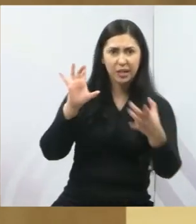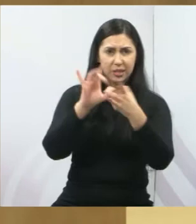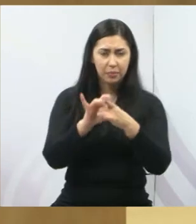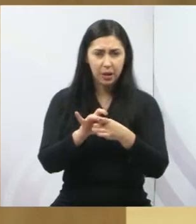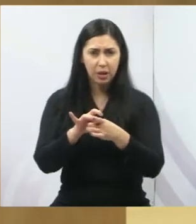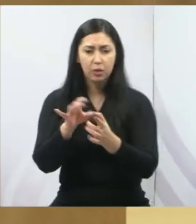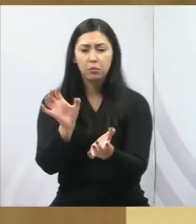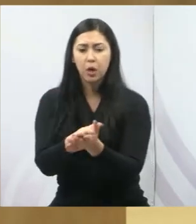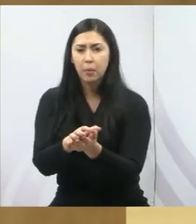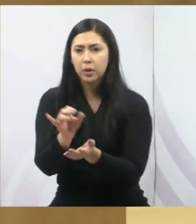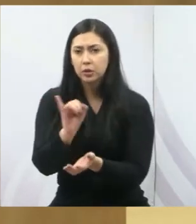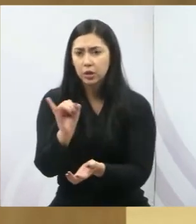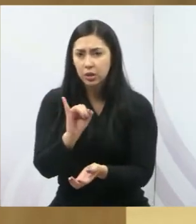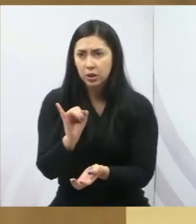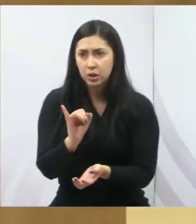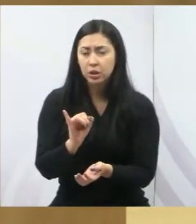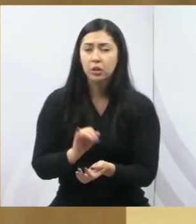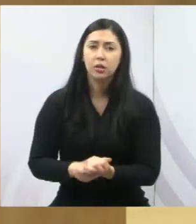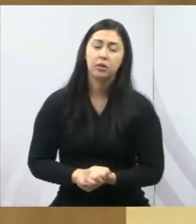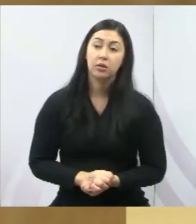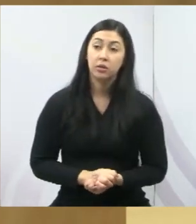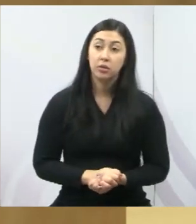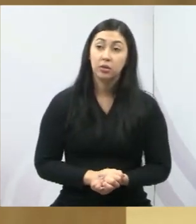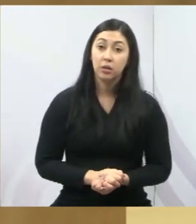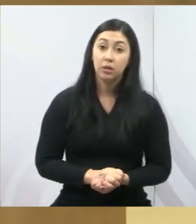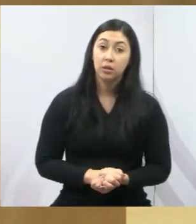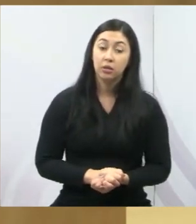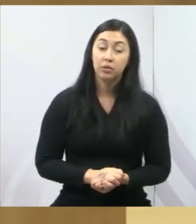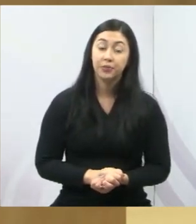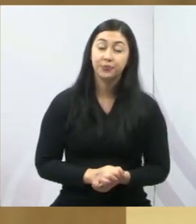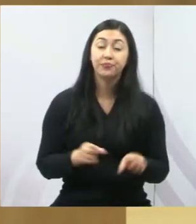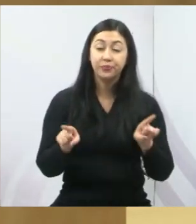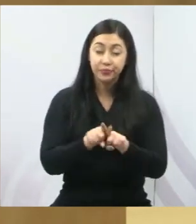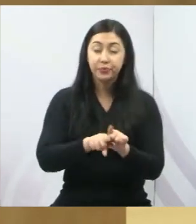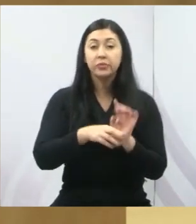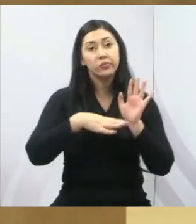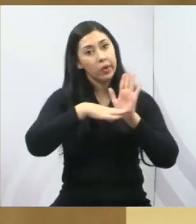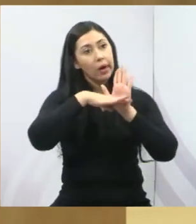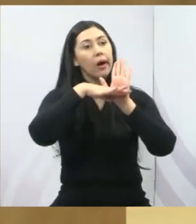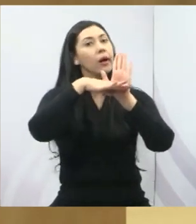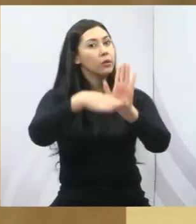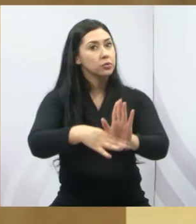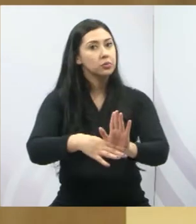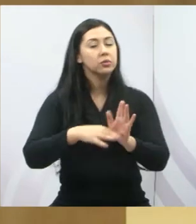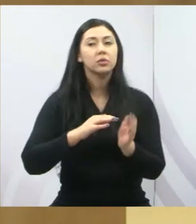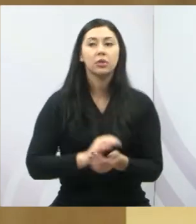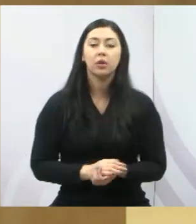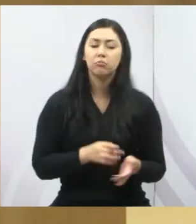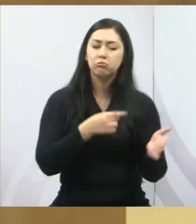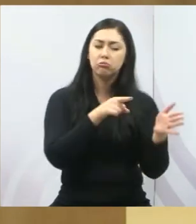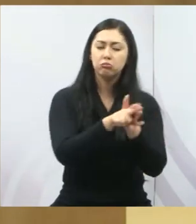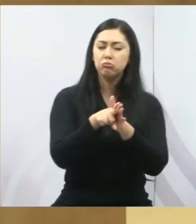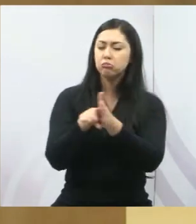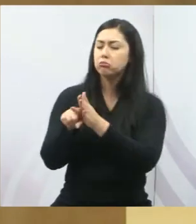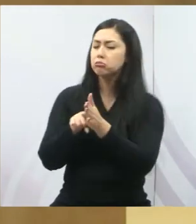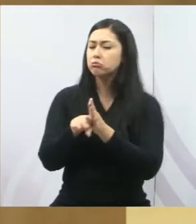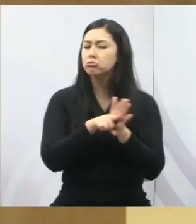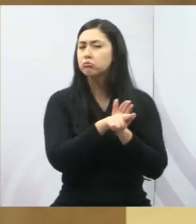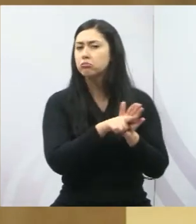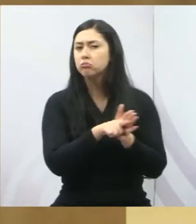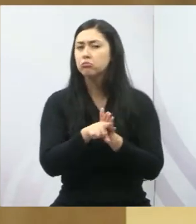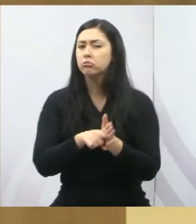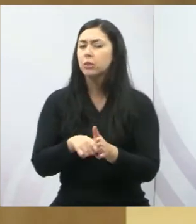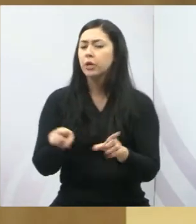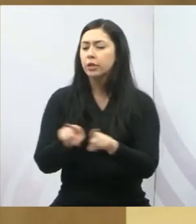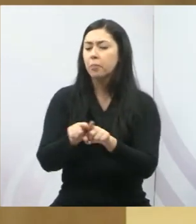município com um programa como o COI, isso certamente ajuda na questão da investigação e na questão da